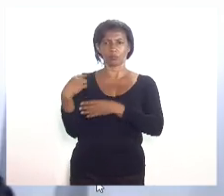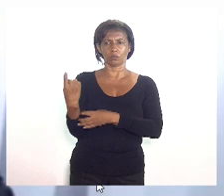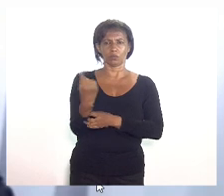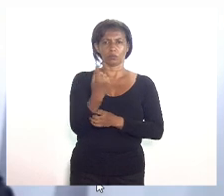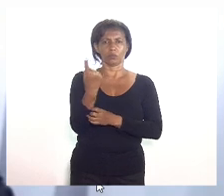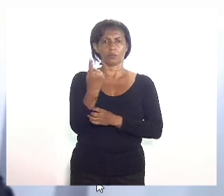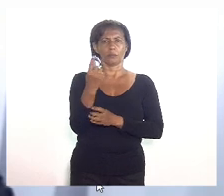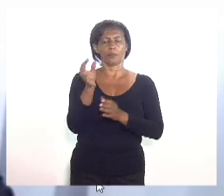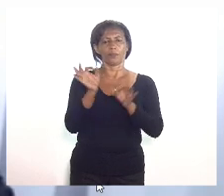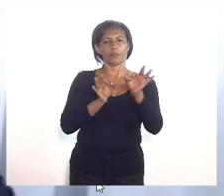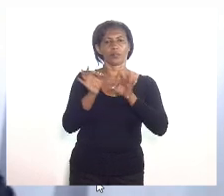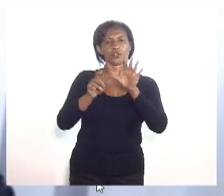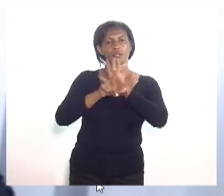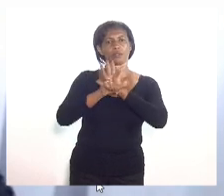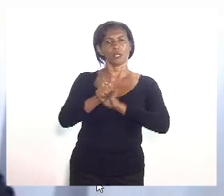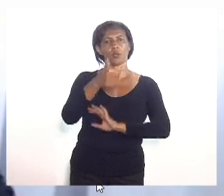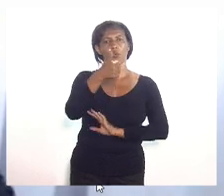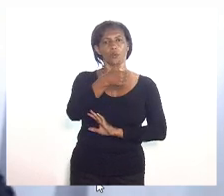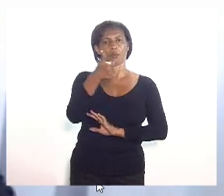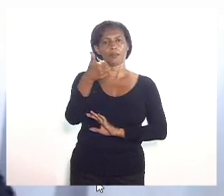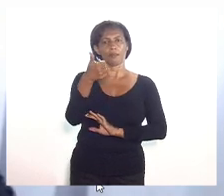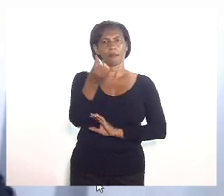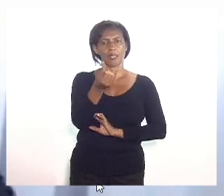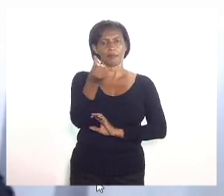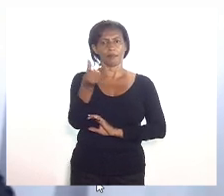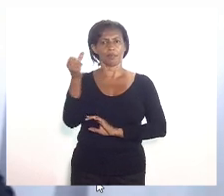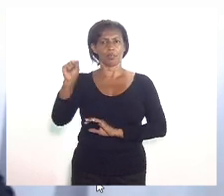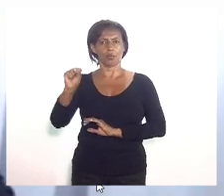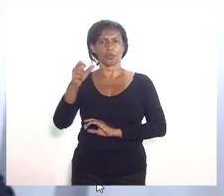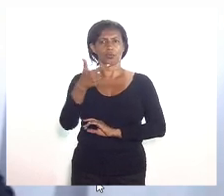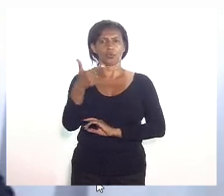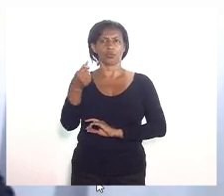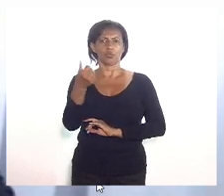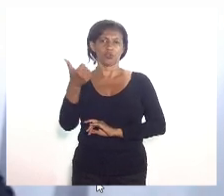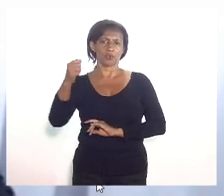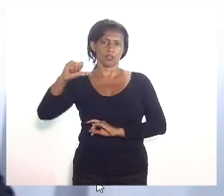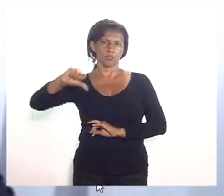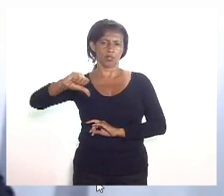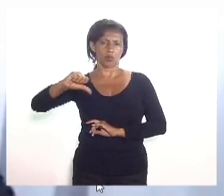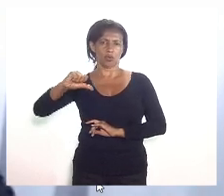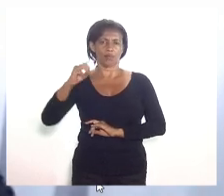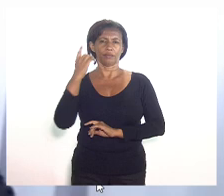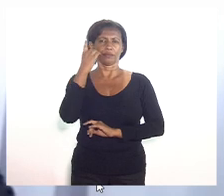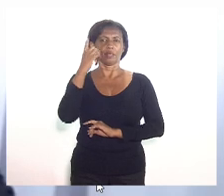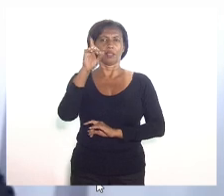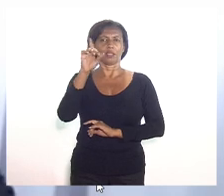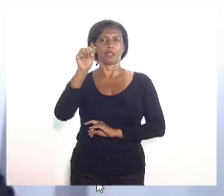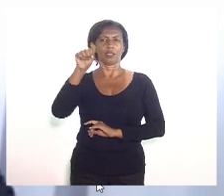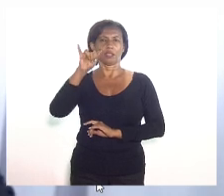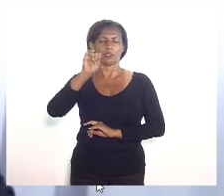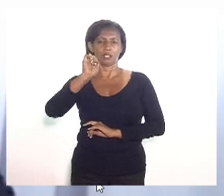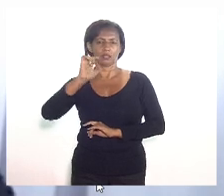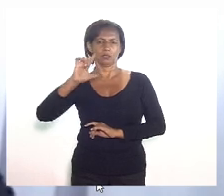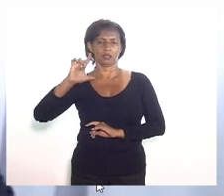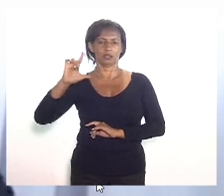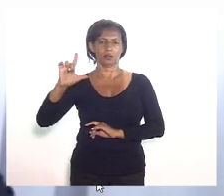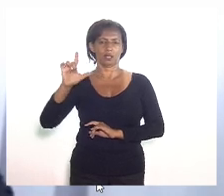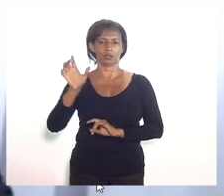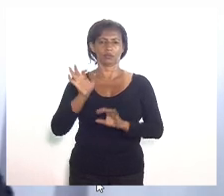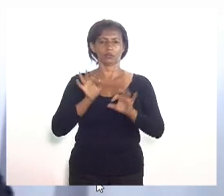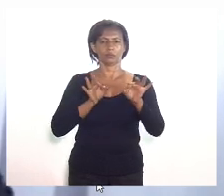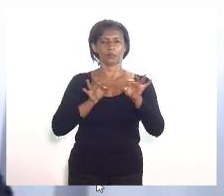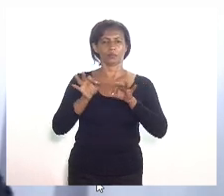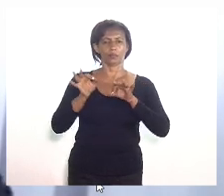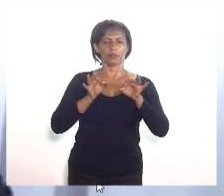lei 1668, de 2019, de autoria do deputado Daniel Libregon, que institui o programa de